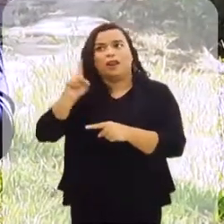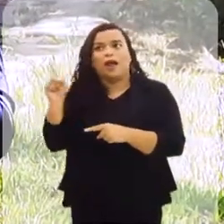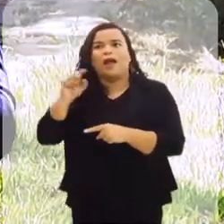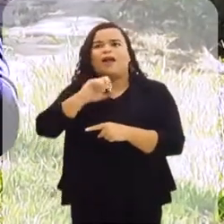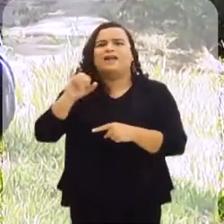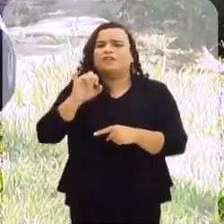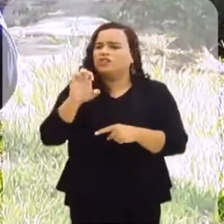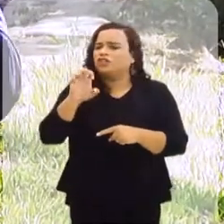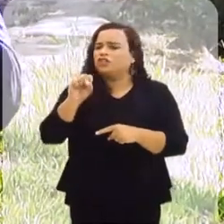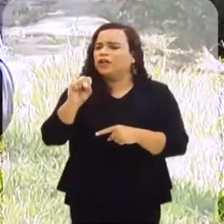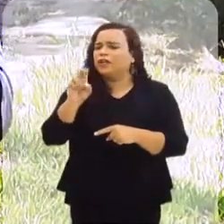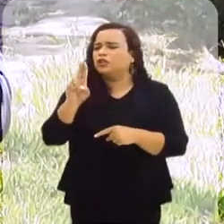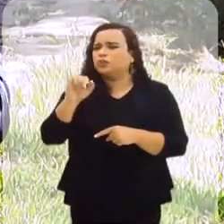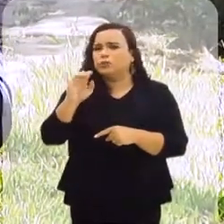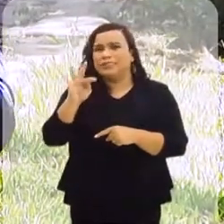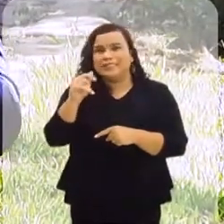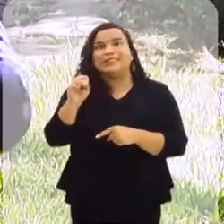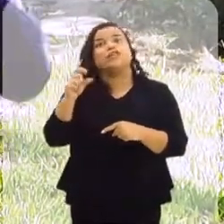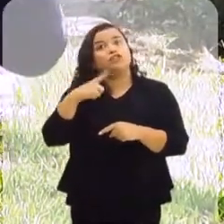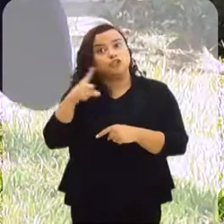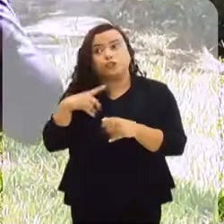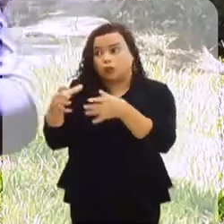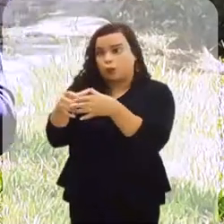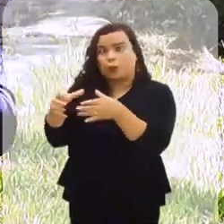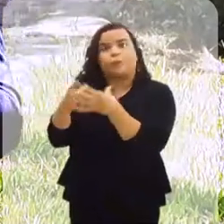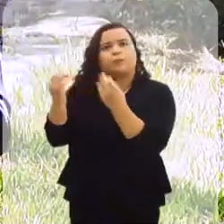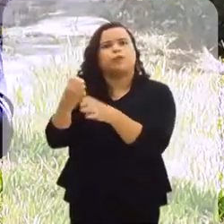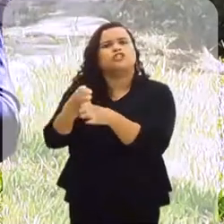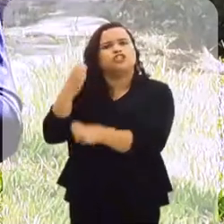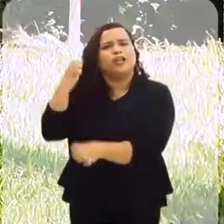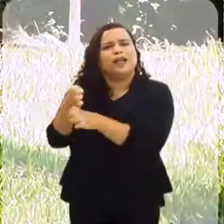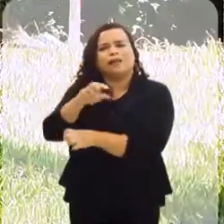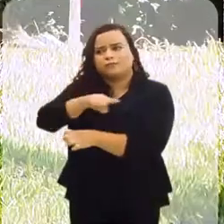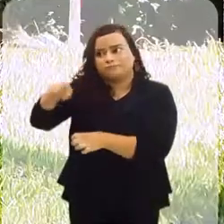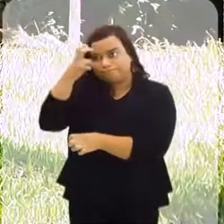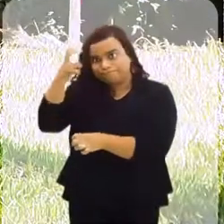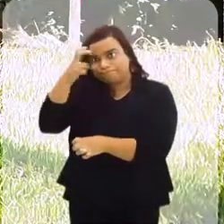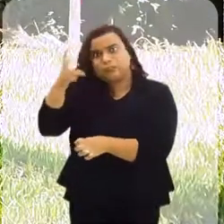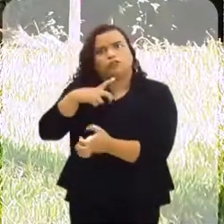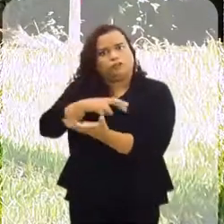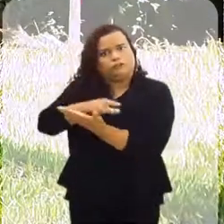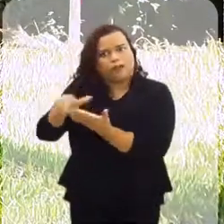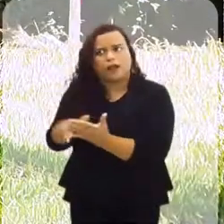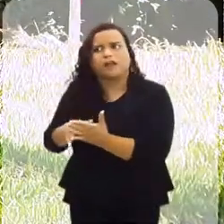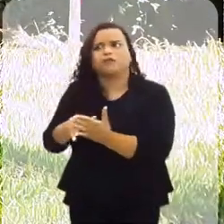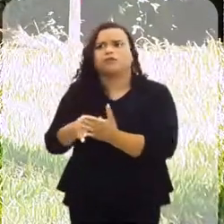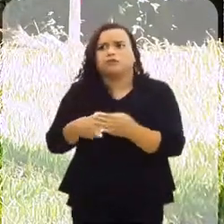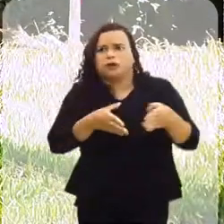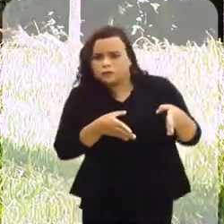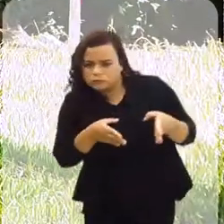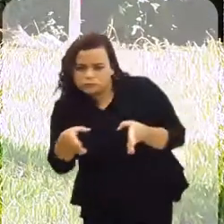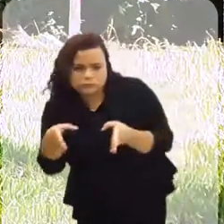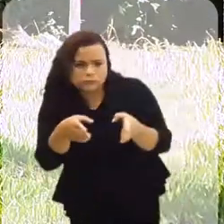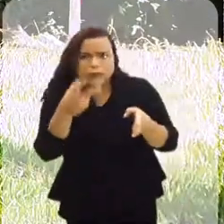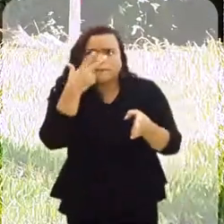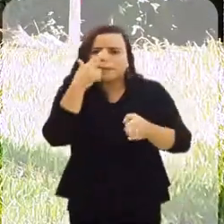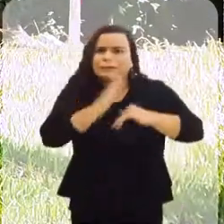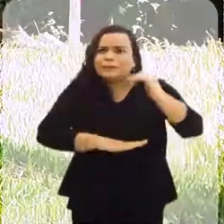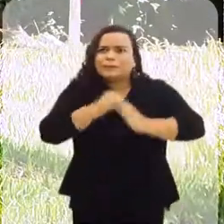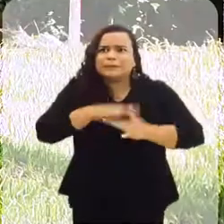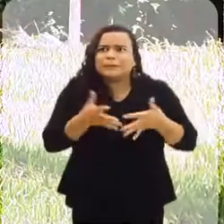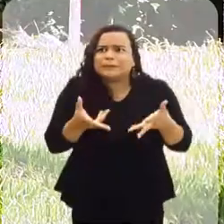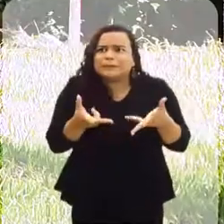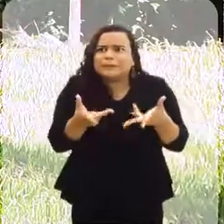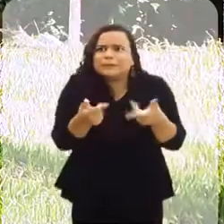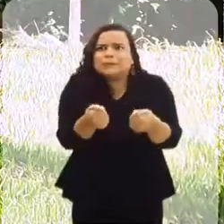jesuítas tinham muitos engenheiros na sua concepção, tinha muita gente inteligente naquele meio, e a estrada é muito bem